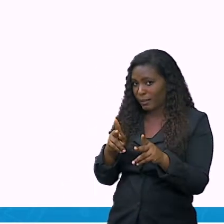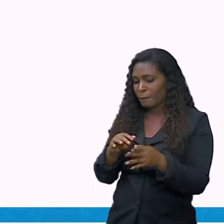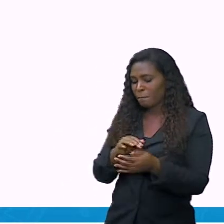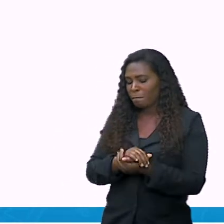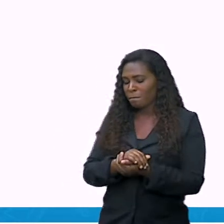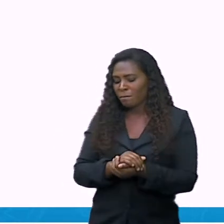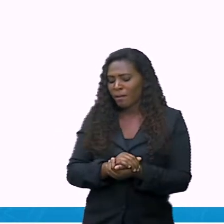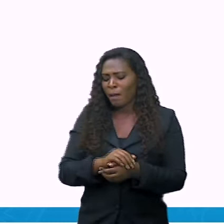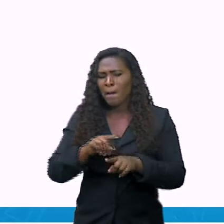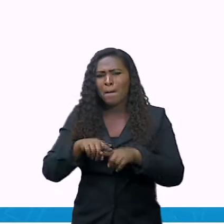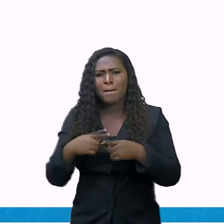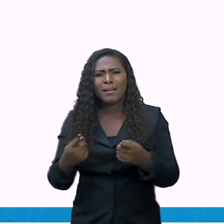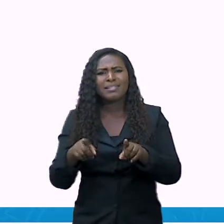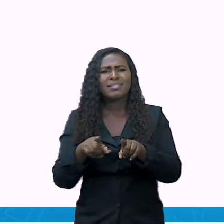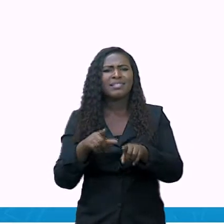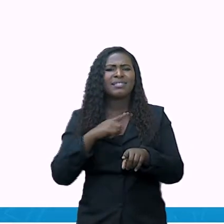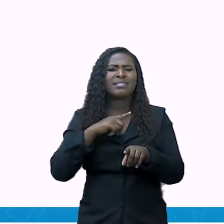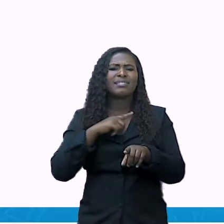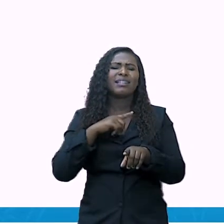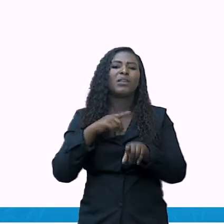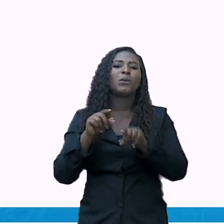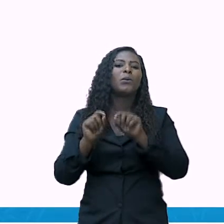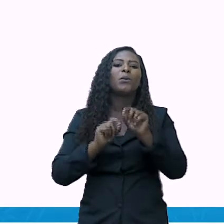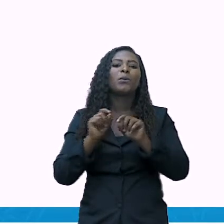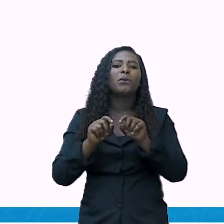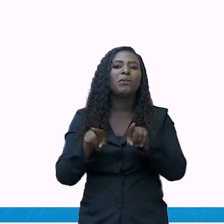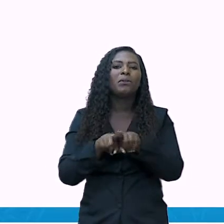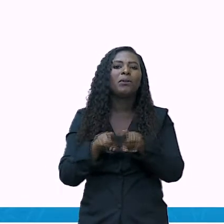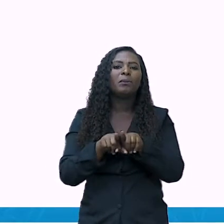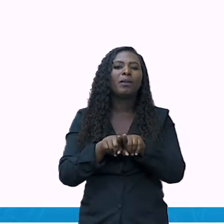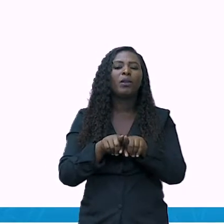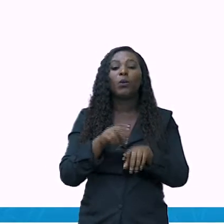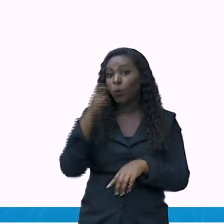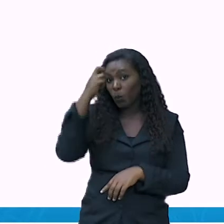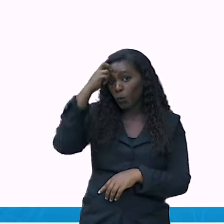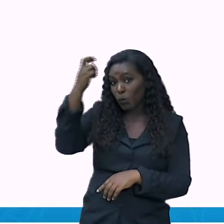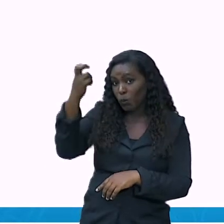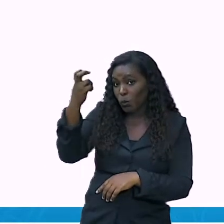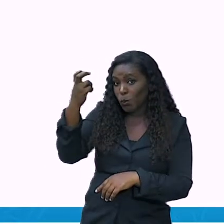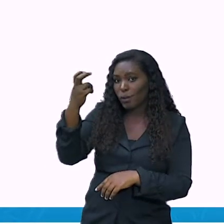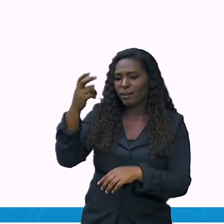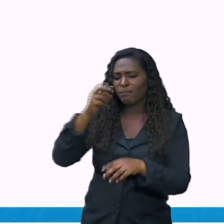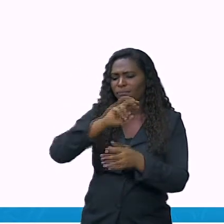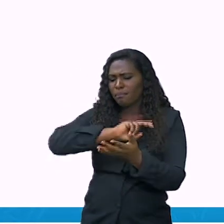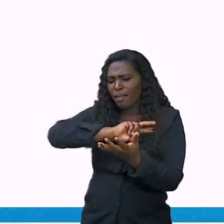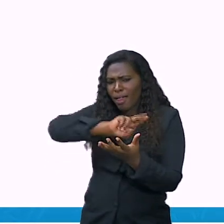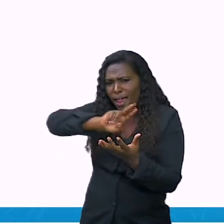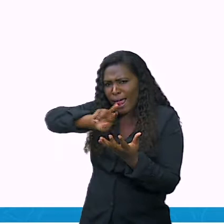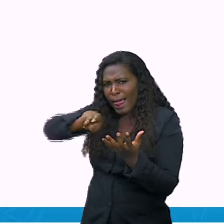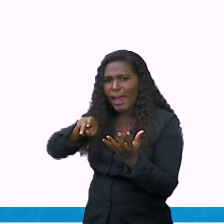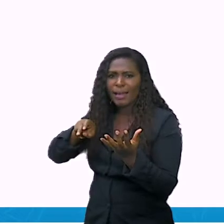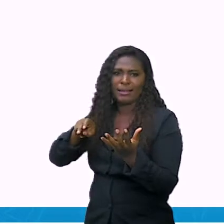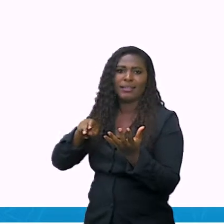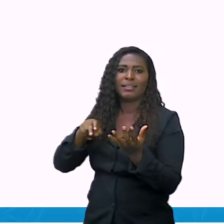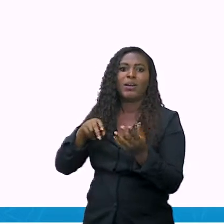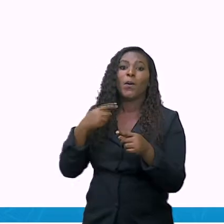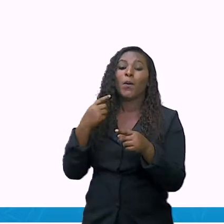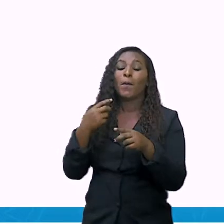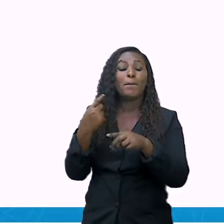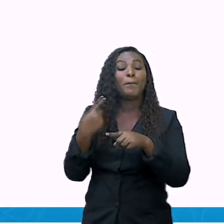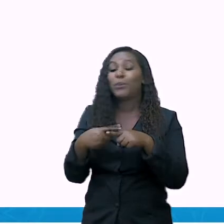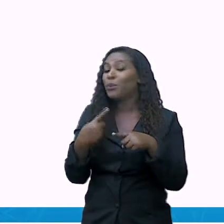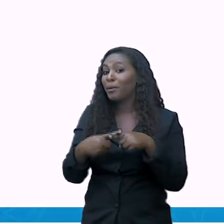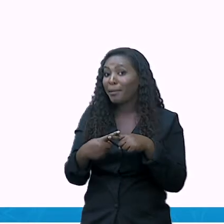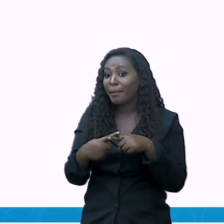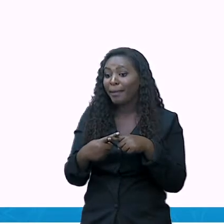diversidade. Até porque o fato de ser muito grande vai ter uma diversidade uma